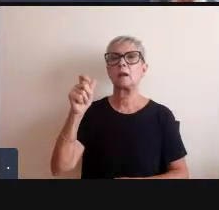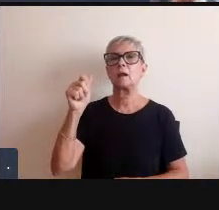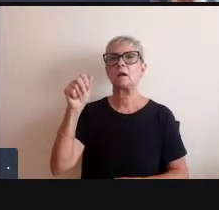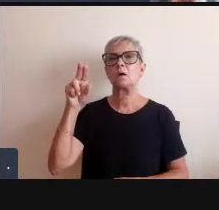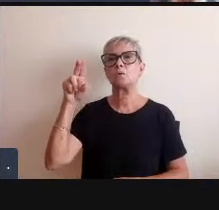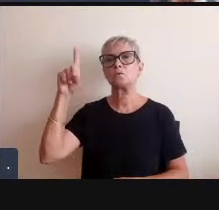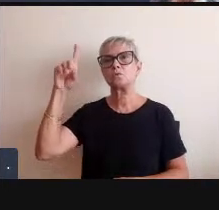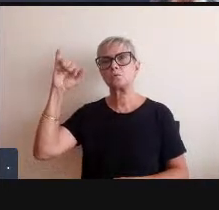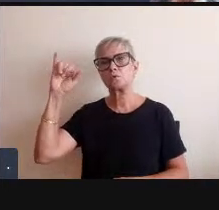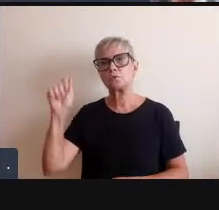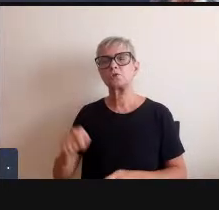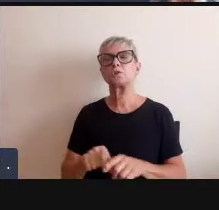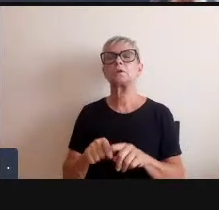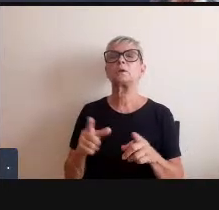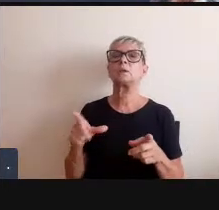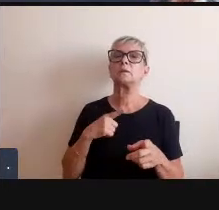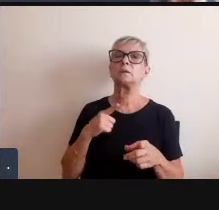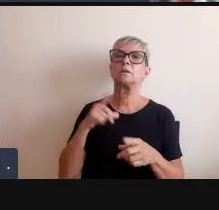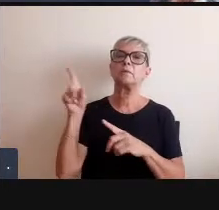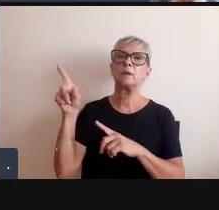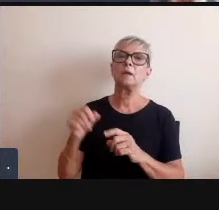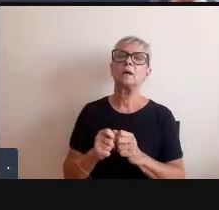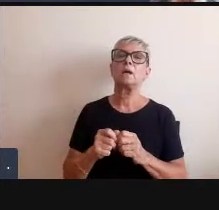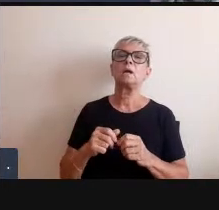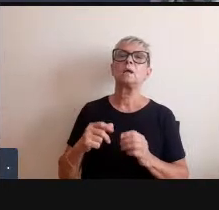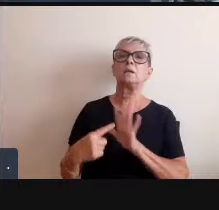exposição em Nova York mas